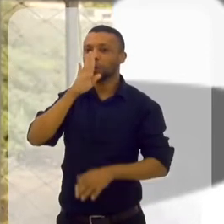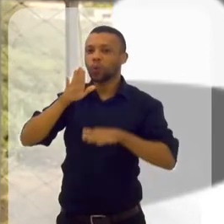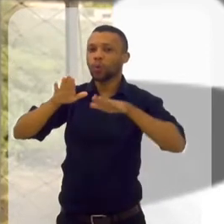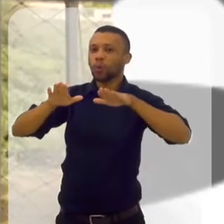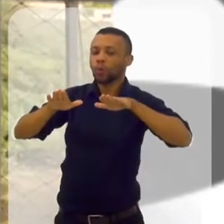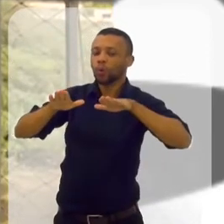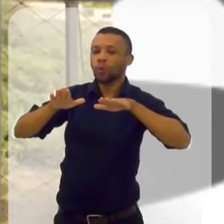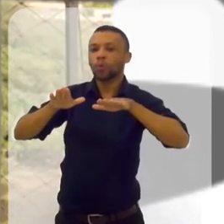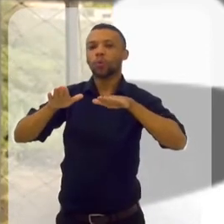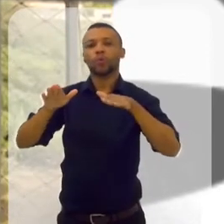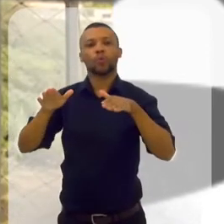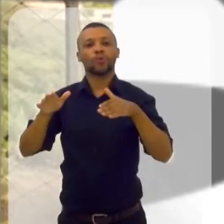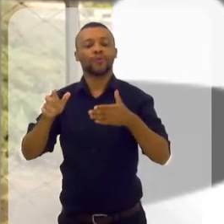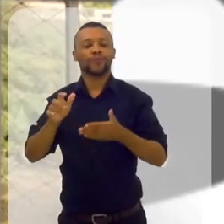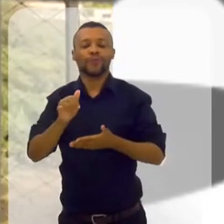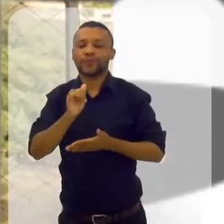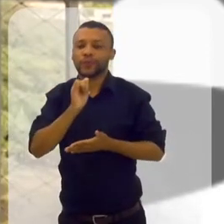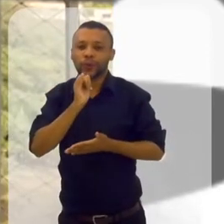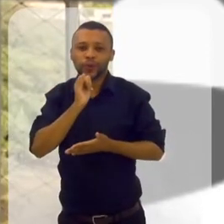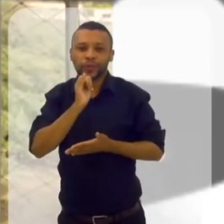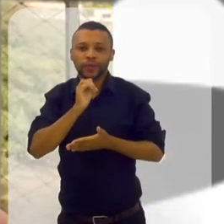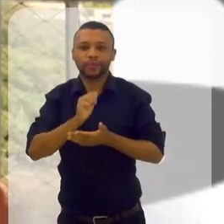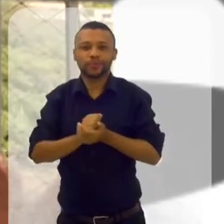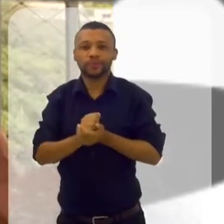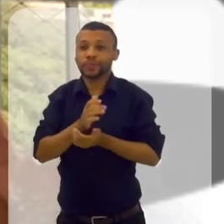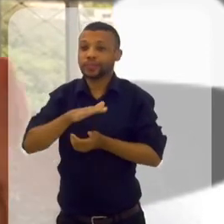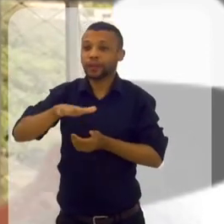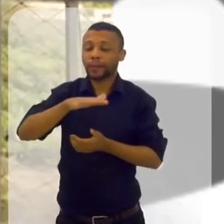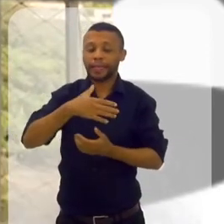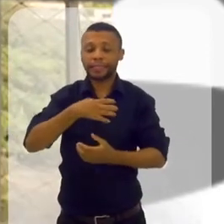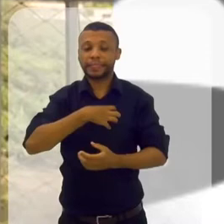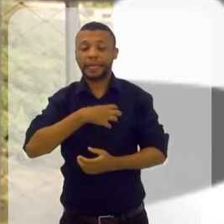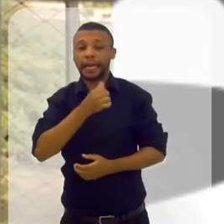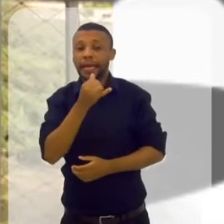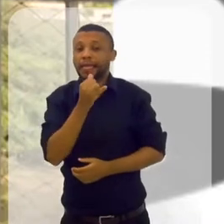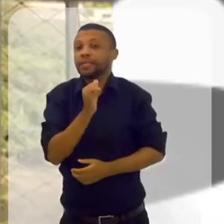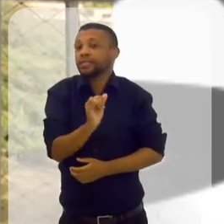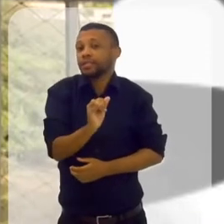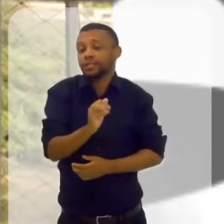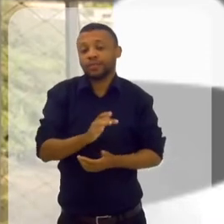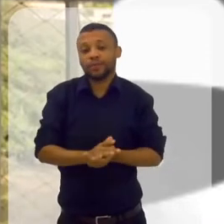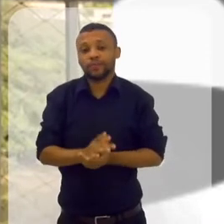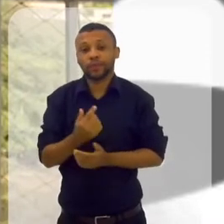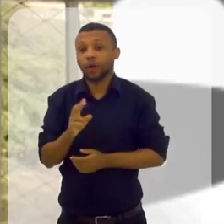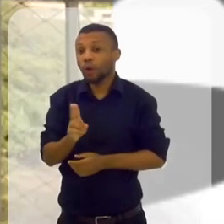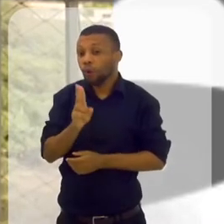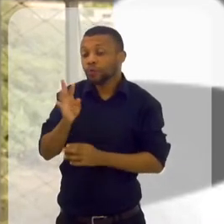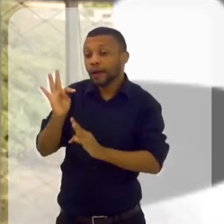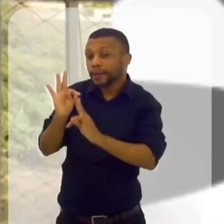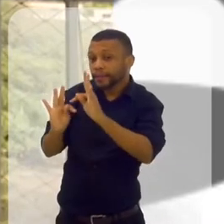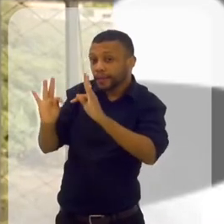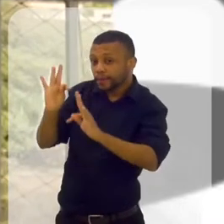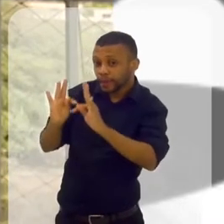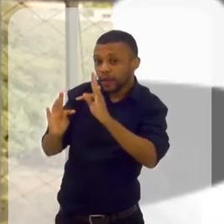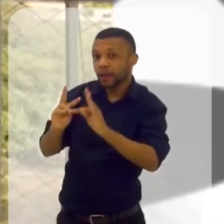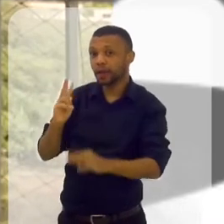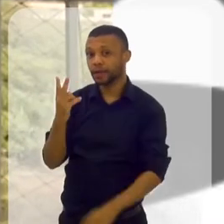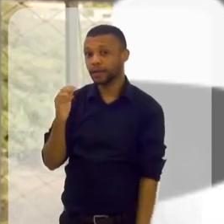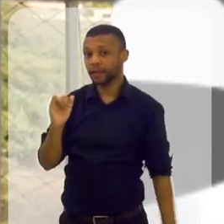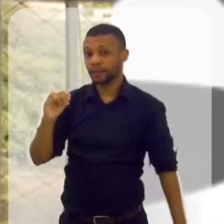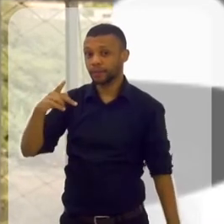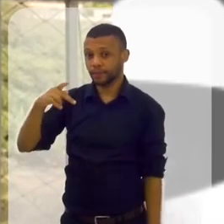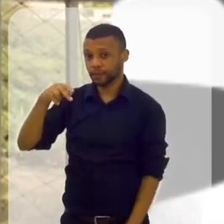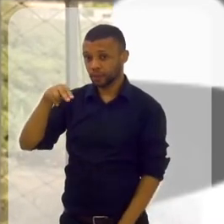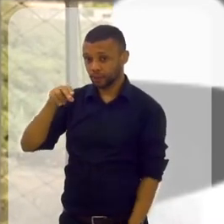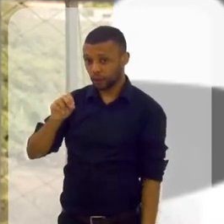essa parte de energias. Eu uso mais a hipnoterapia, a